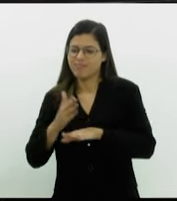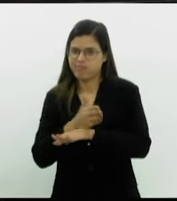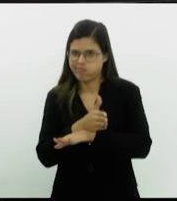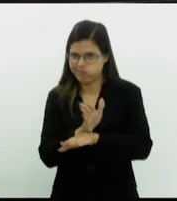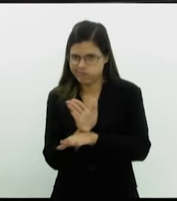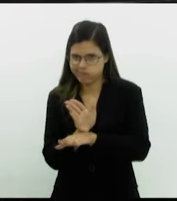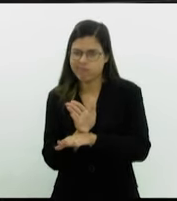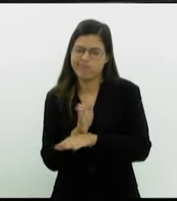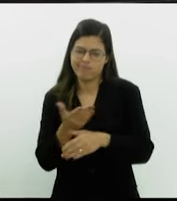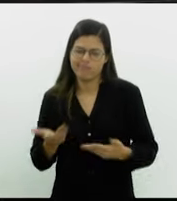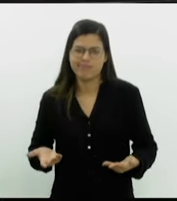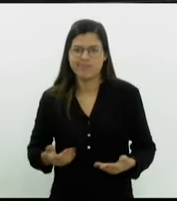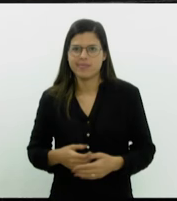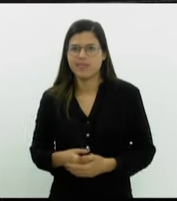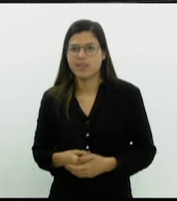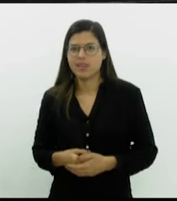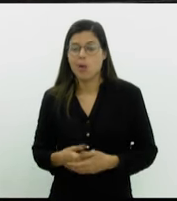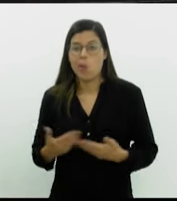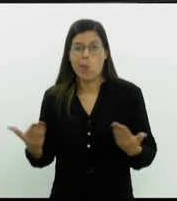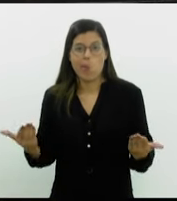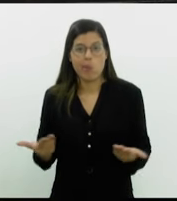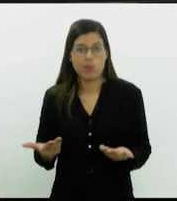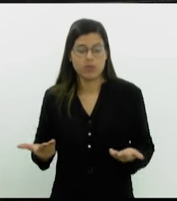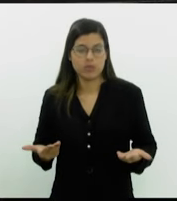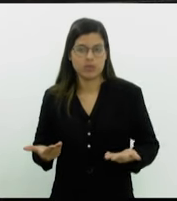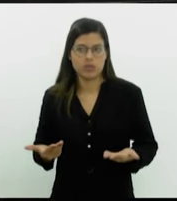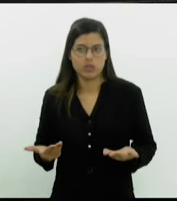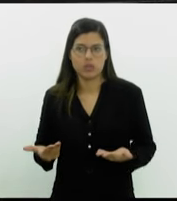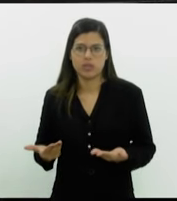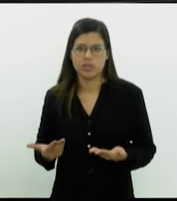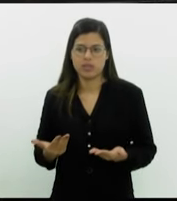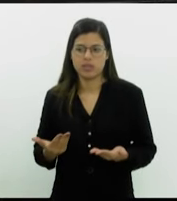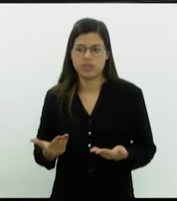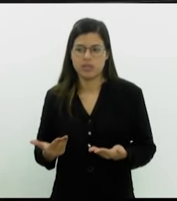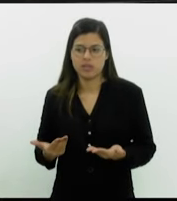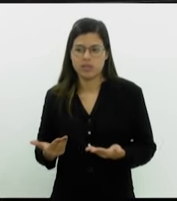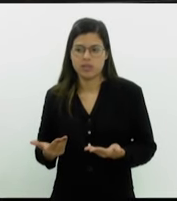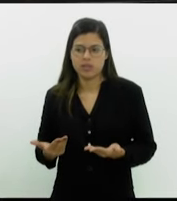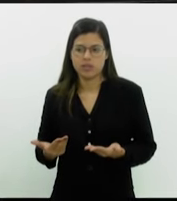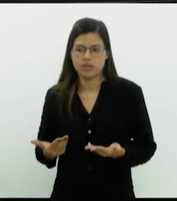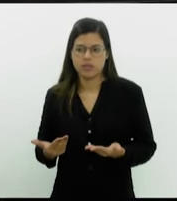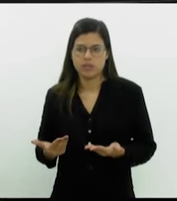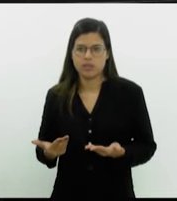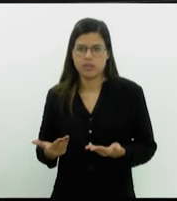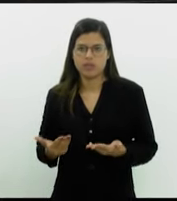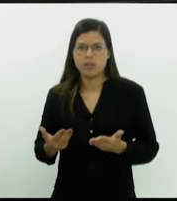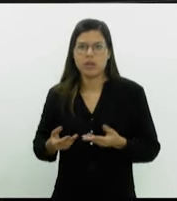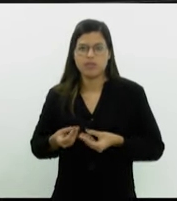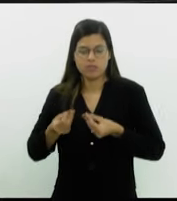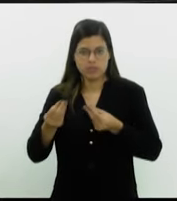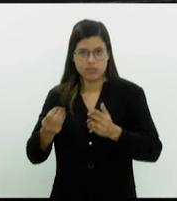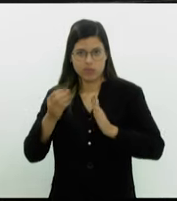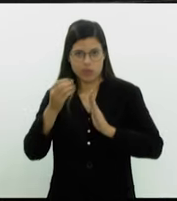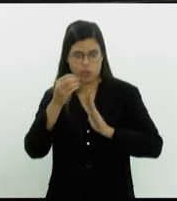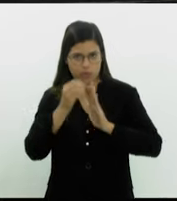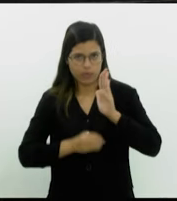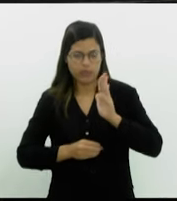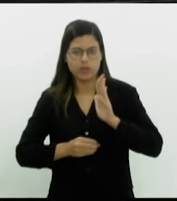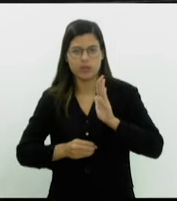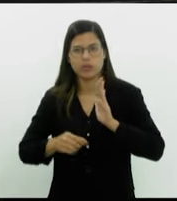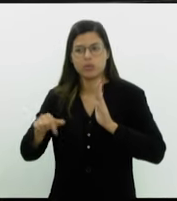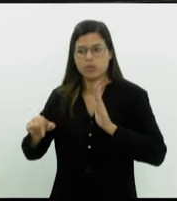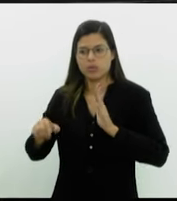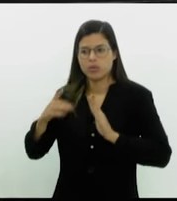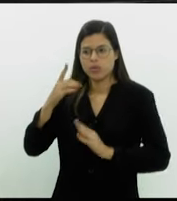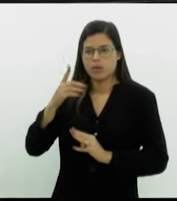hoje estou oficiando ao presidente da comissão de transporte, deputado Dionísio Lins, falei